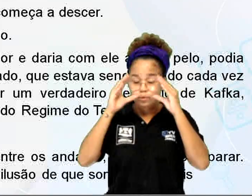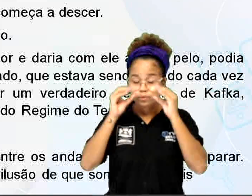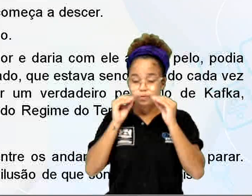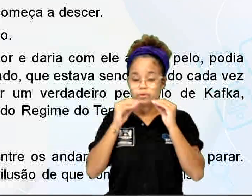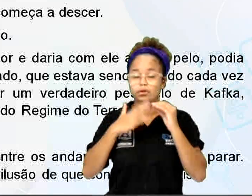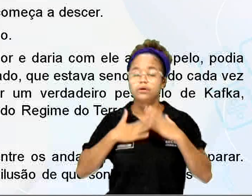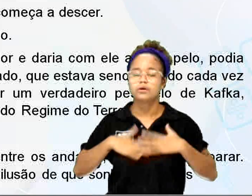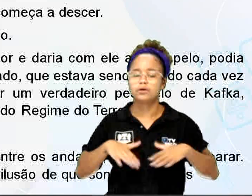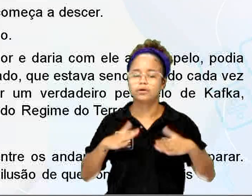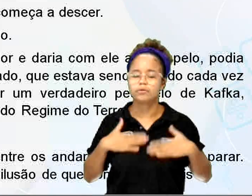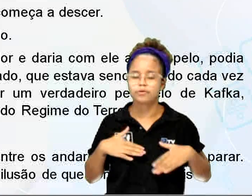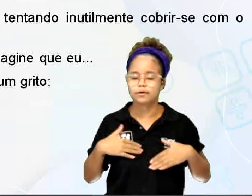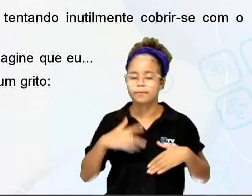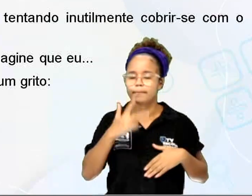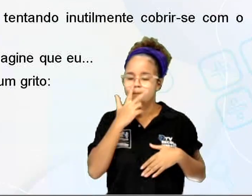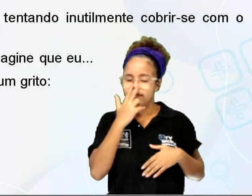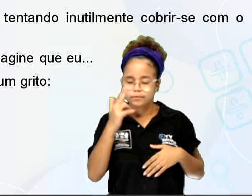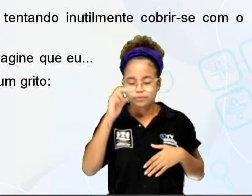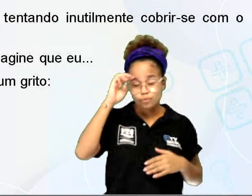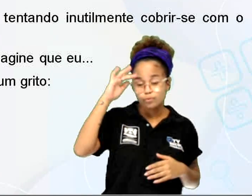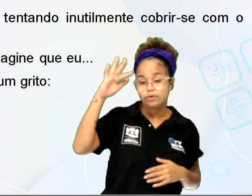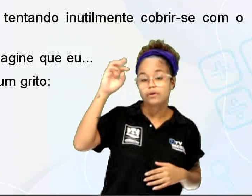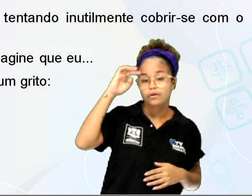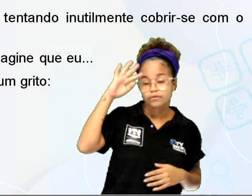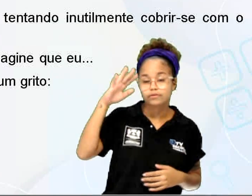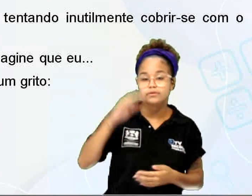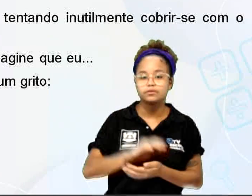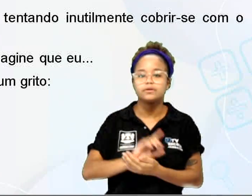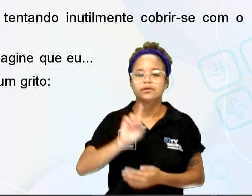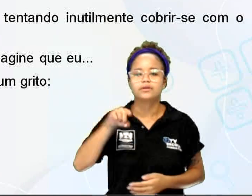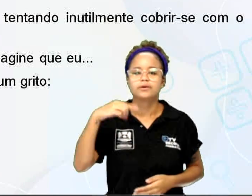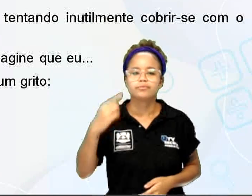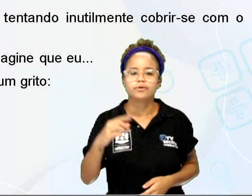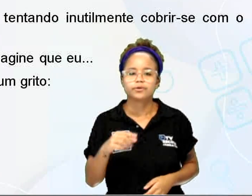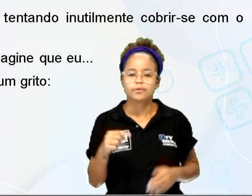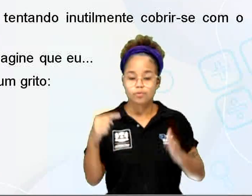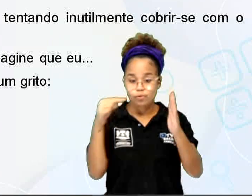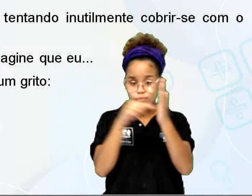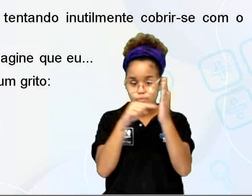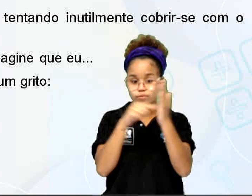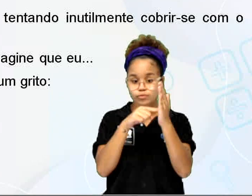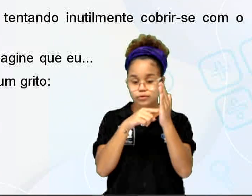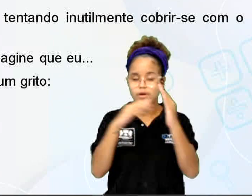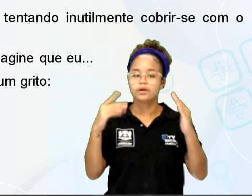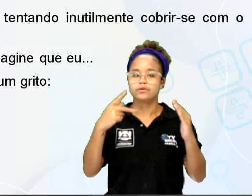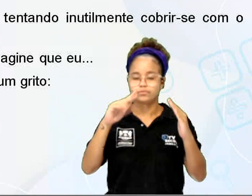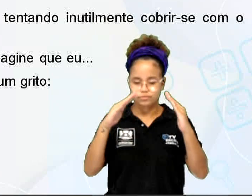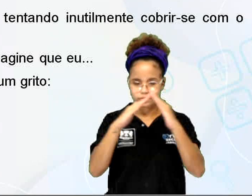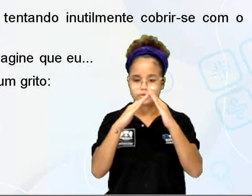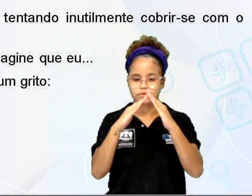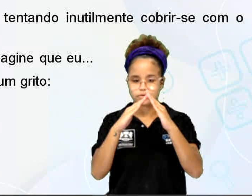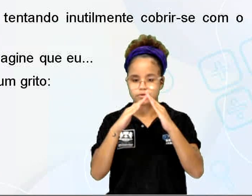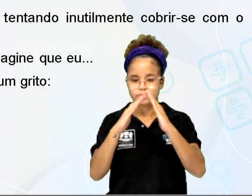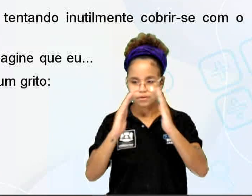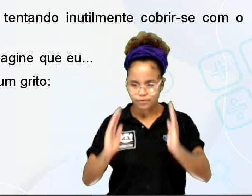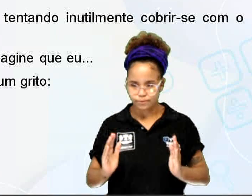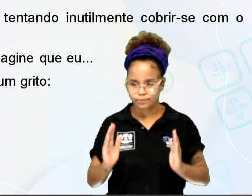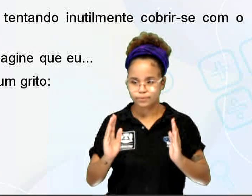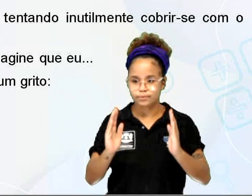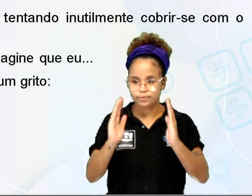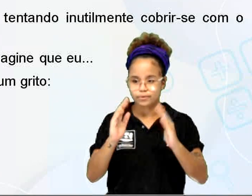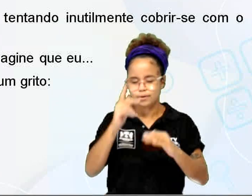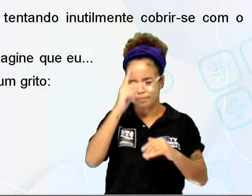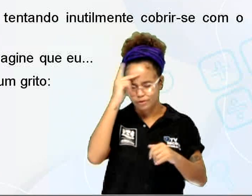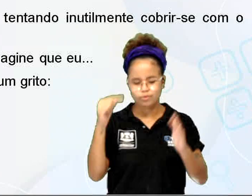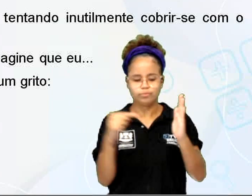momentânea ilusão de que sonhava. Depois, experimentou apertar o botão do seu andar. Lá embaixo, continuavam a